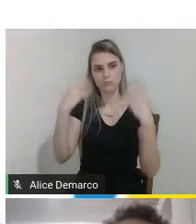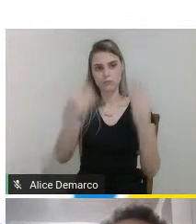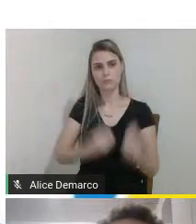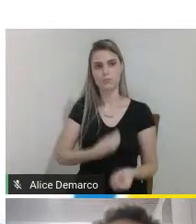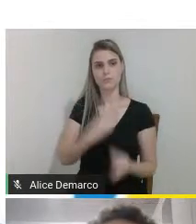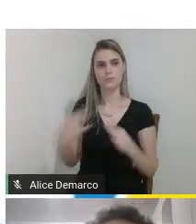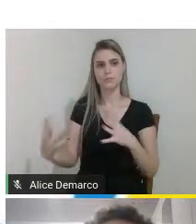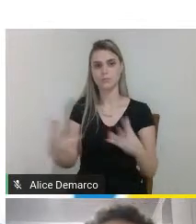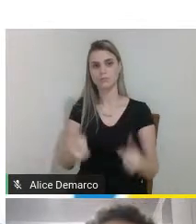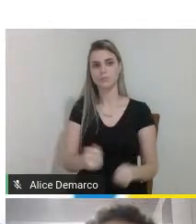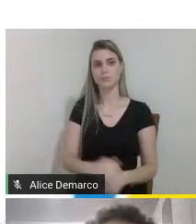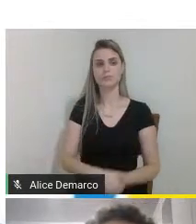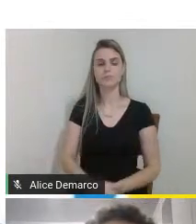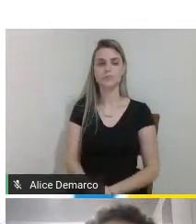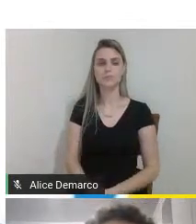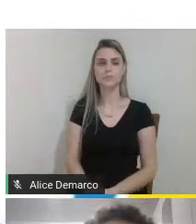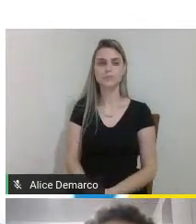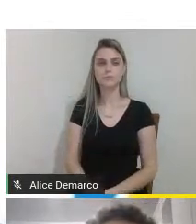todos